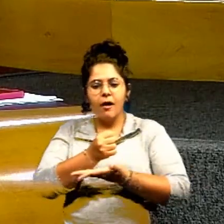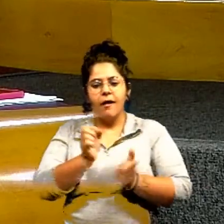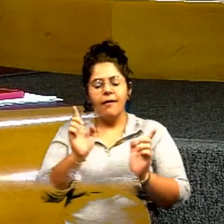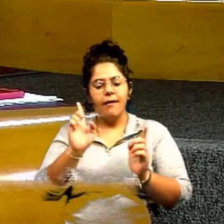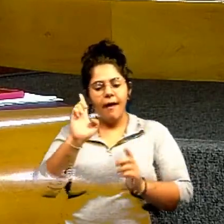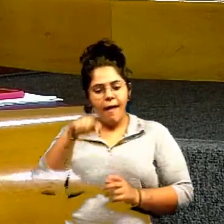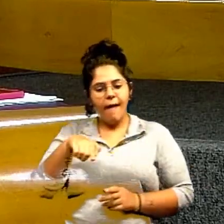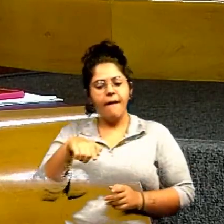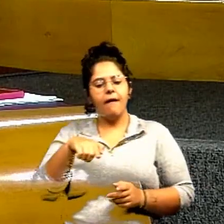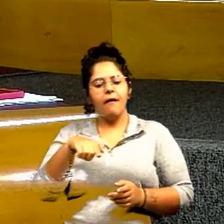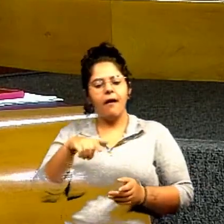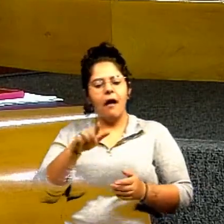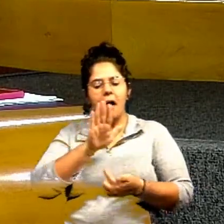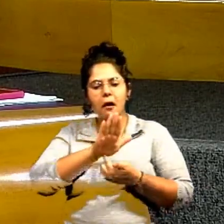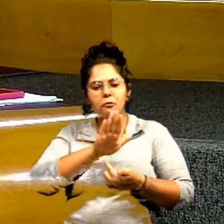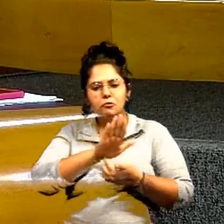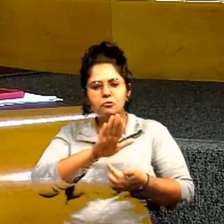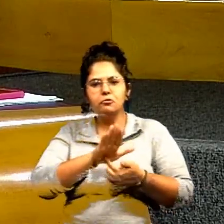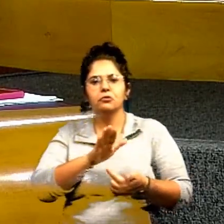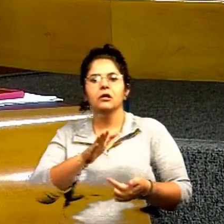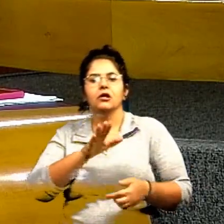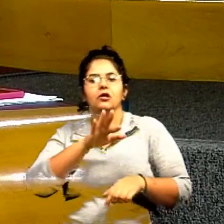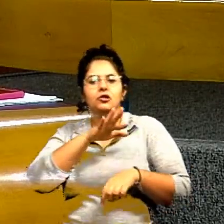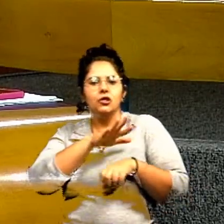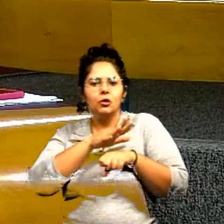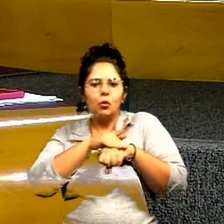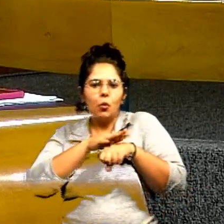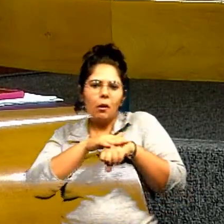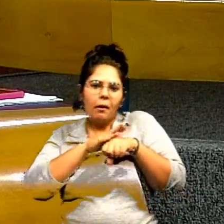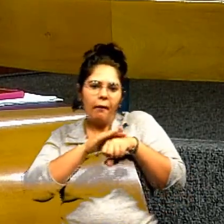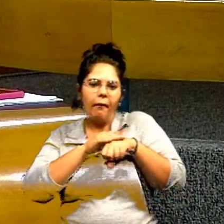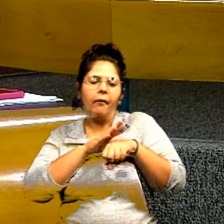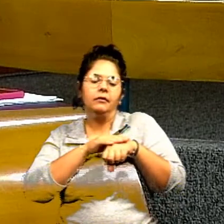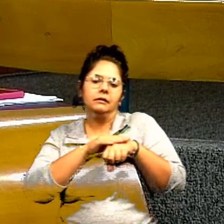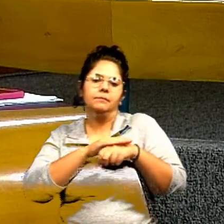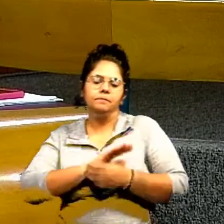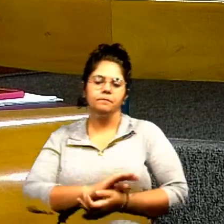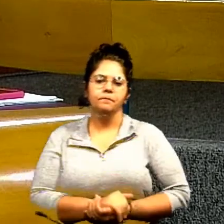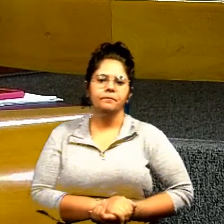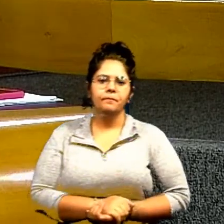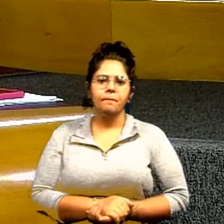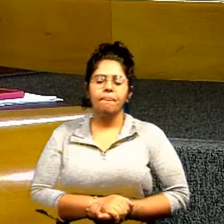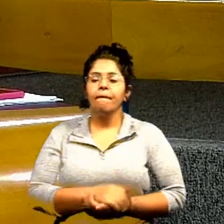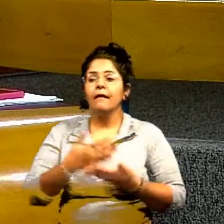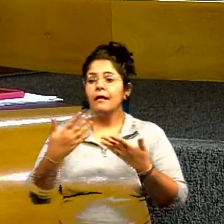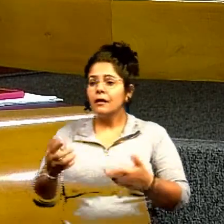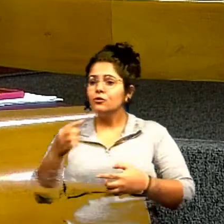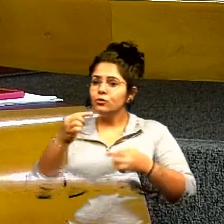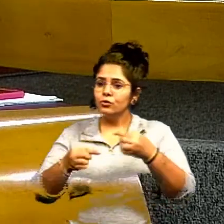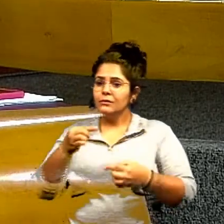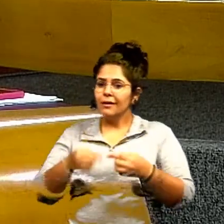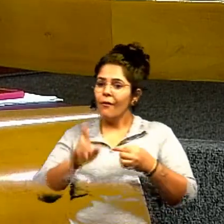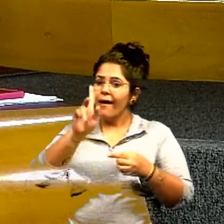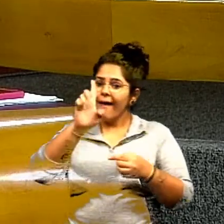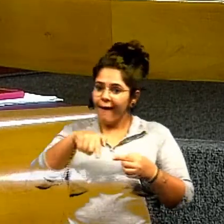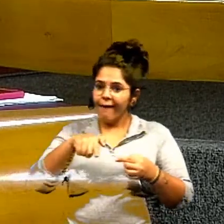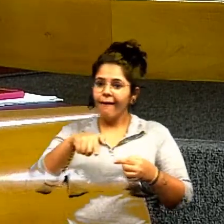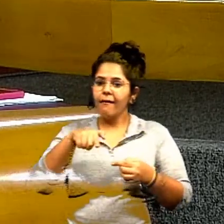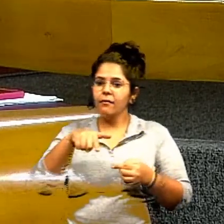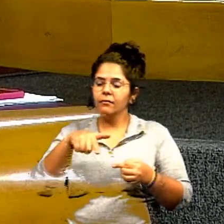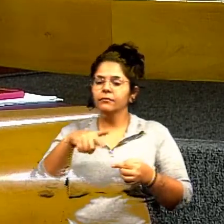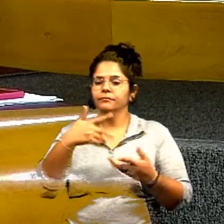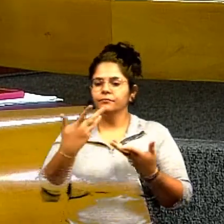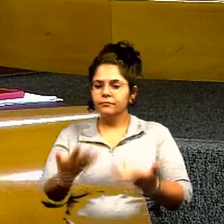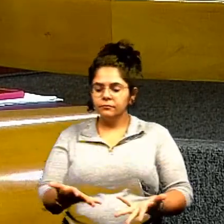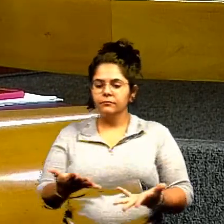doenças em casos de processos degenerativos e é isso que está se discutindo aqui ninguém